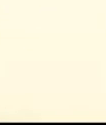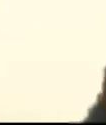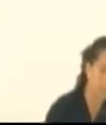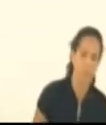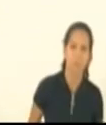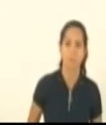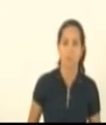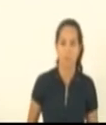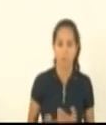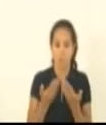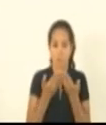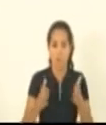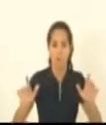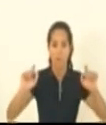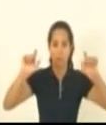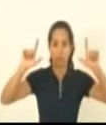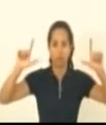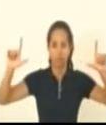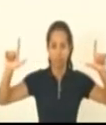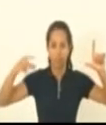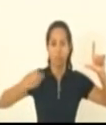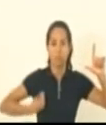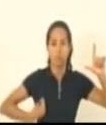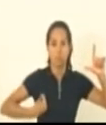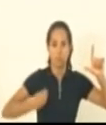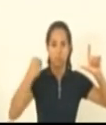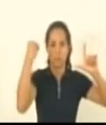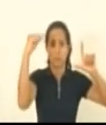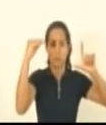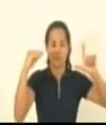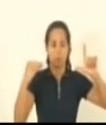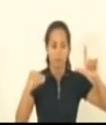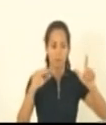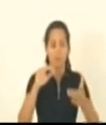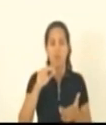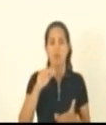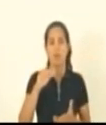pode abrir o painel já para registro de voto tem o painel e registro pronto